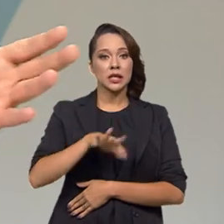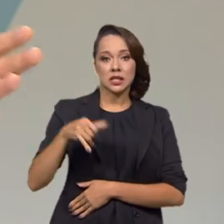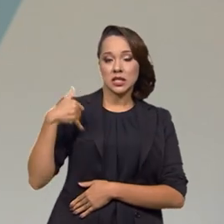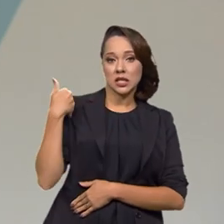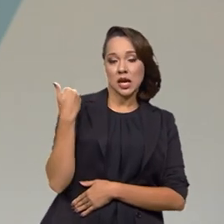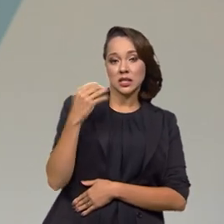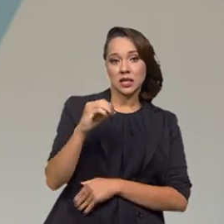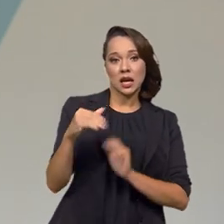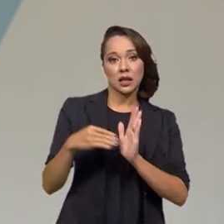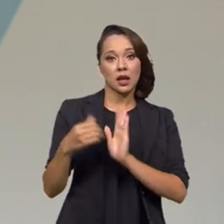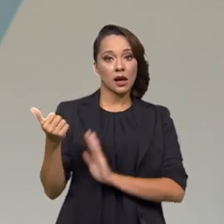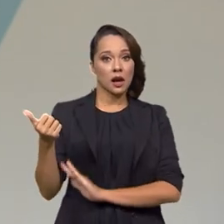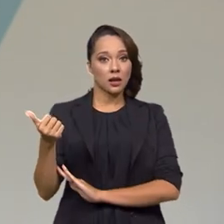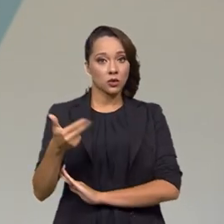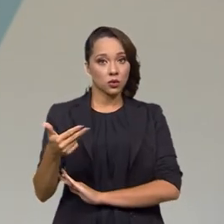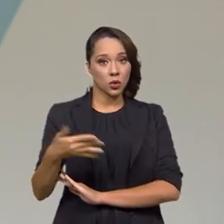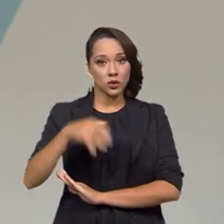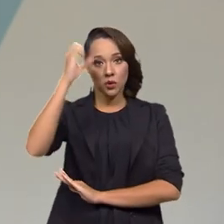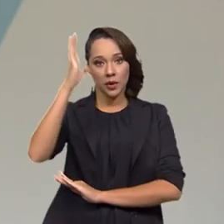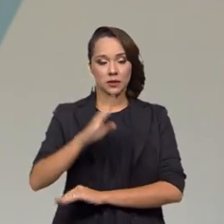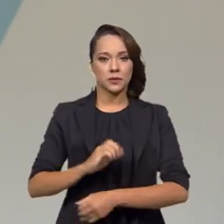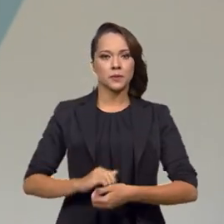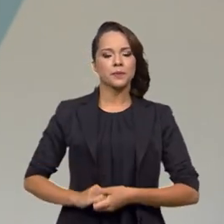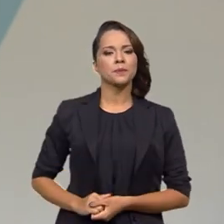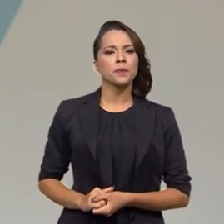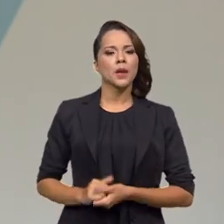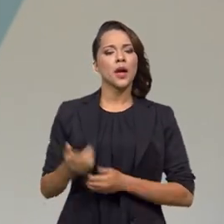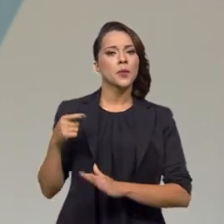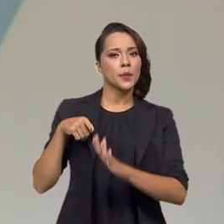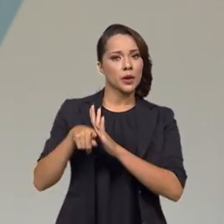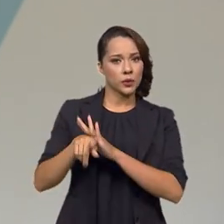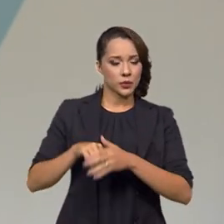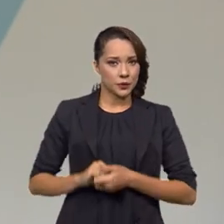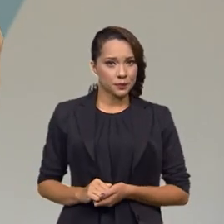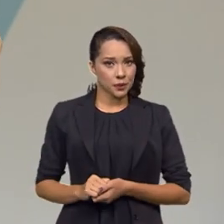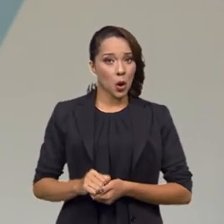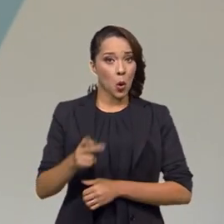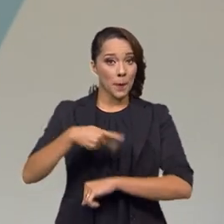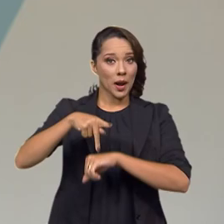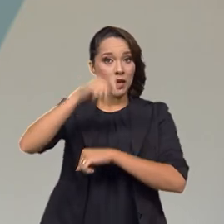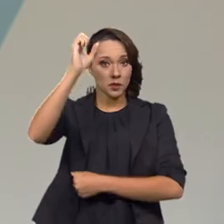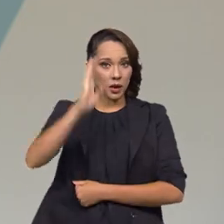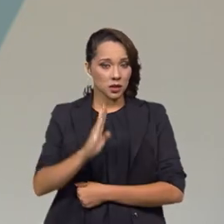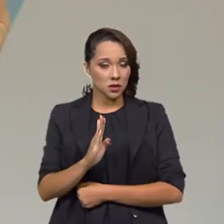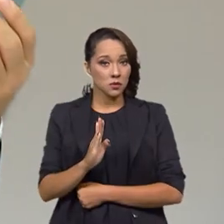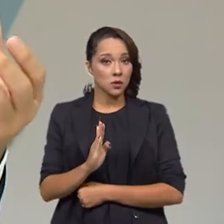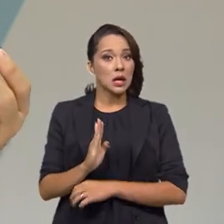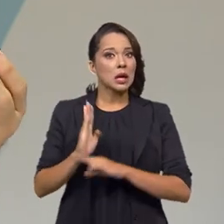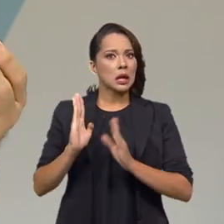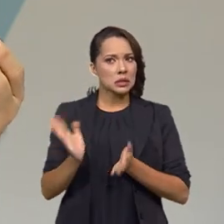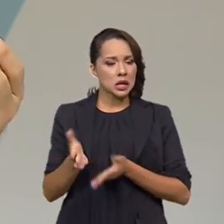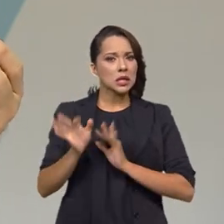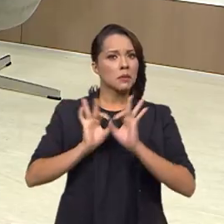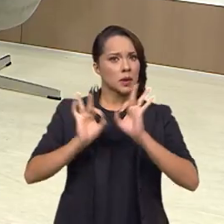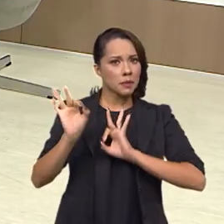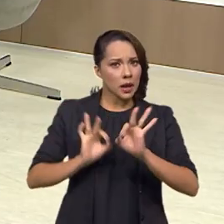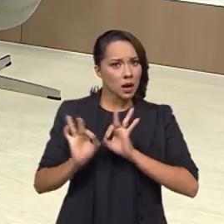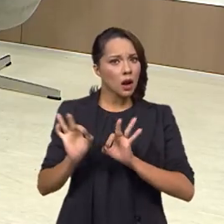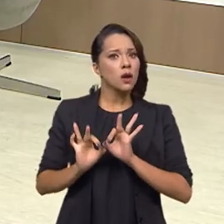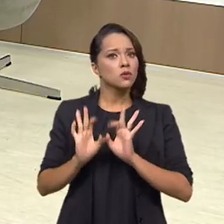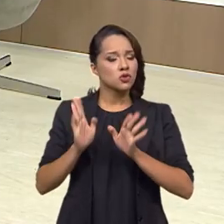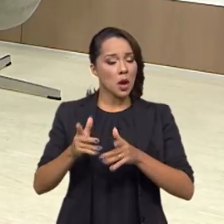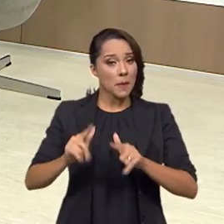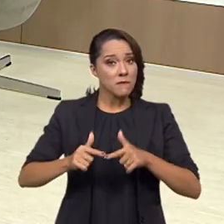0 a 14 anos no Brasil. Eu pergunto para o senhor, o Estado brasileiro, ele está se preparando para